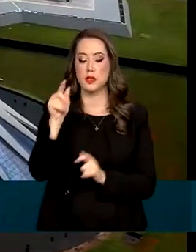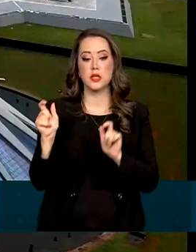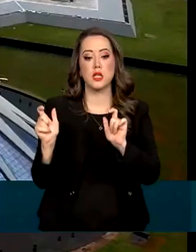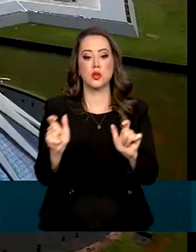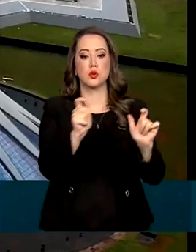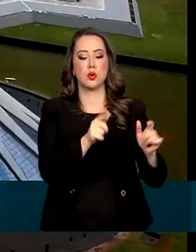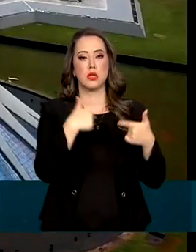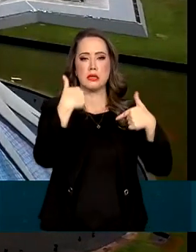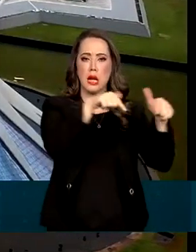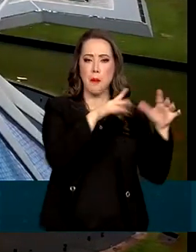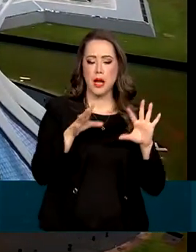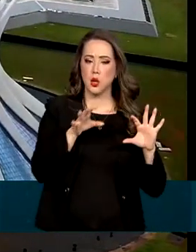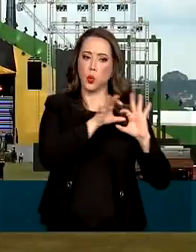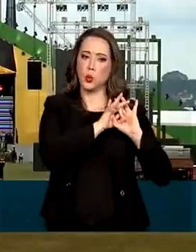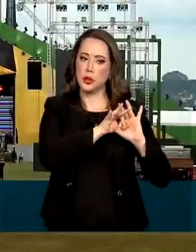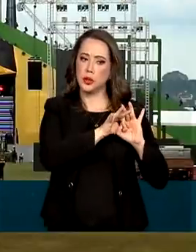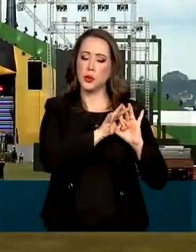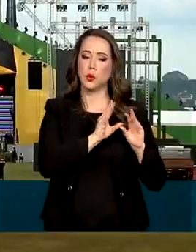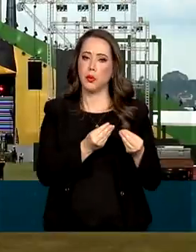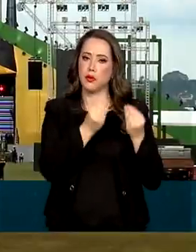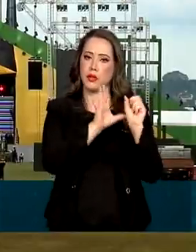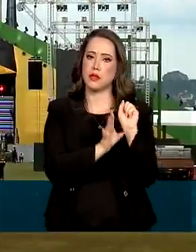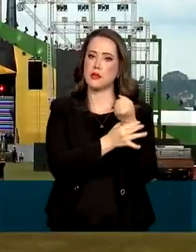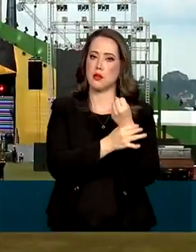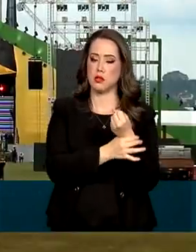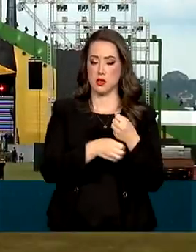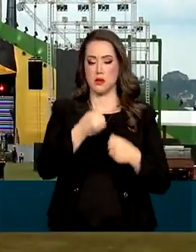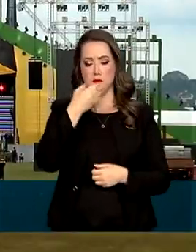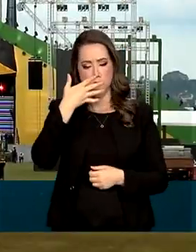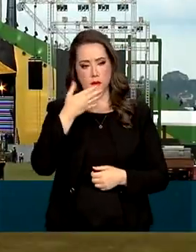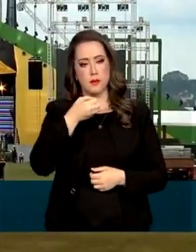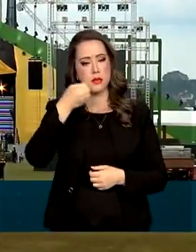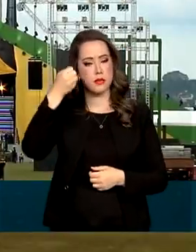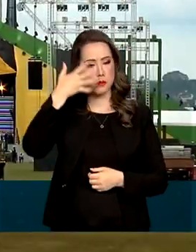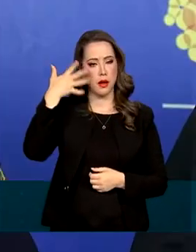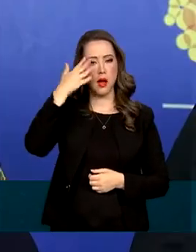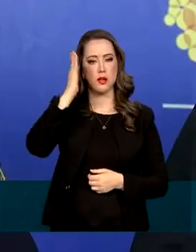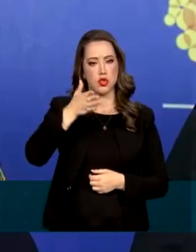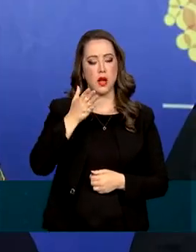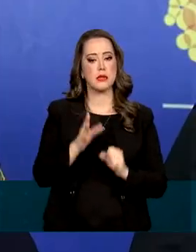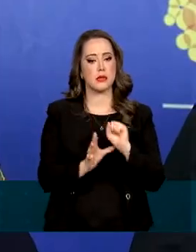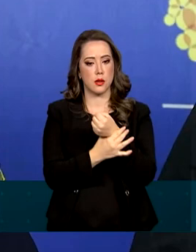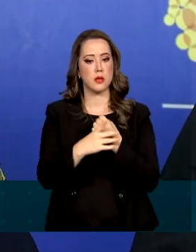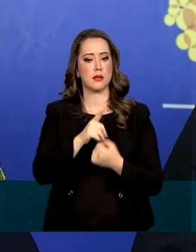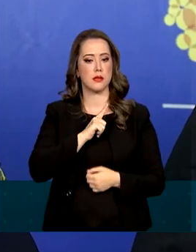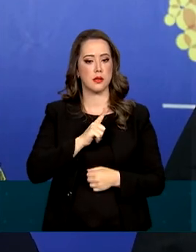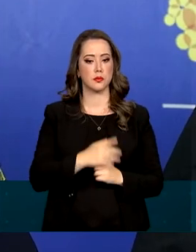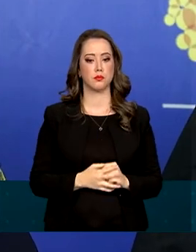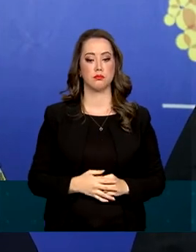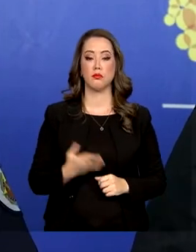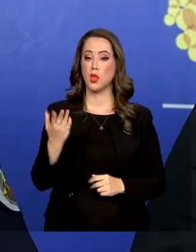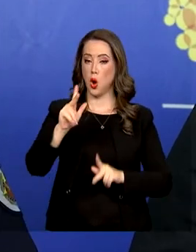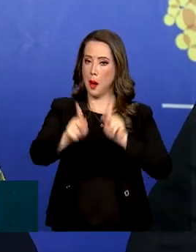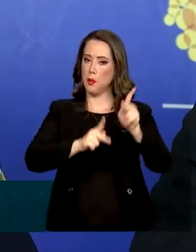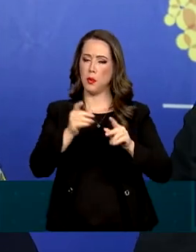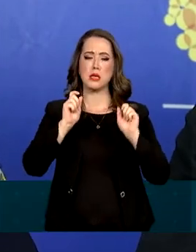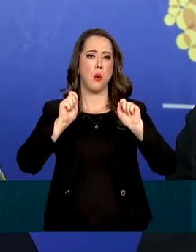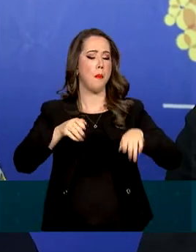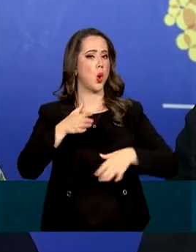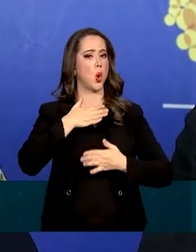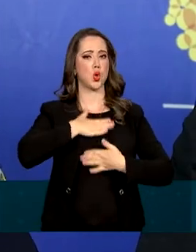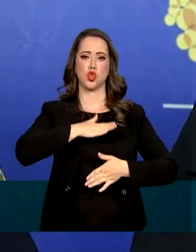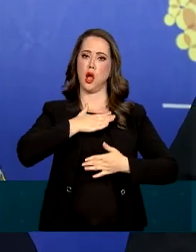estão atuando em conjunto e garantem que a posse será segura. Então a população pode se tranquilizar,